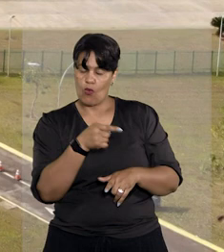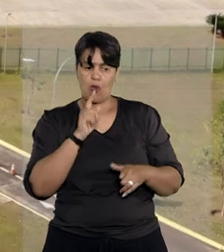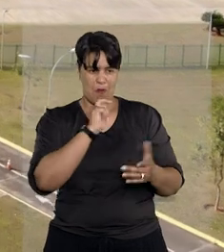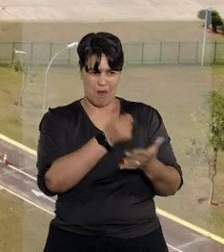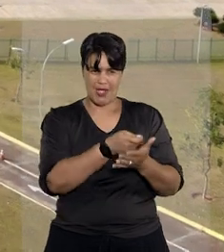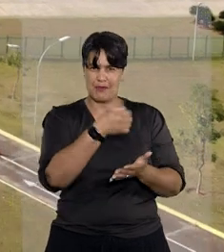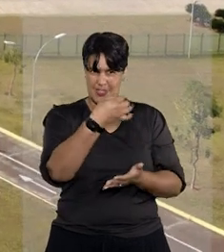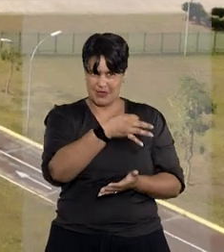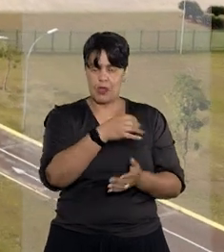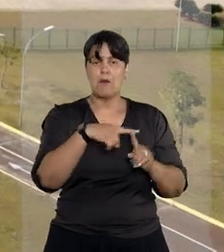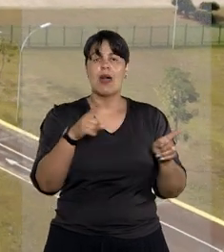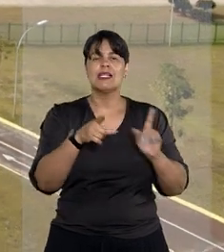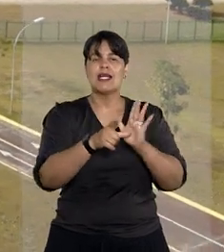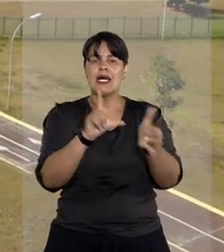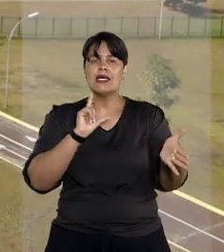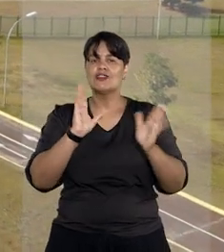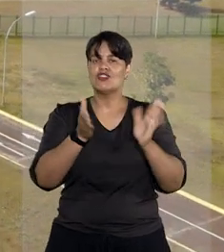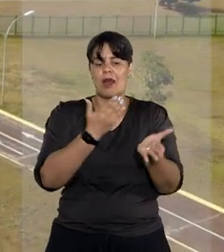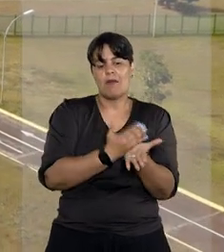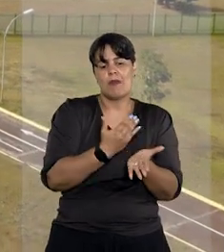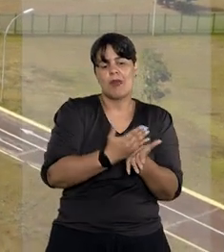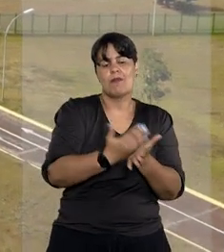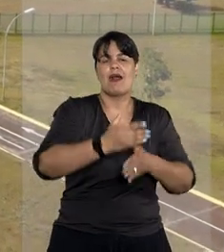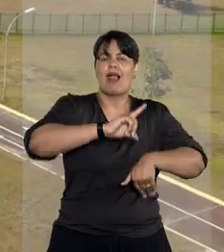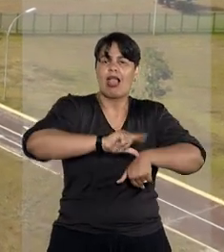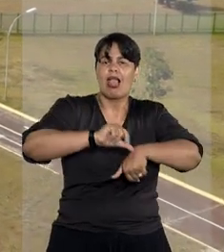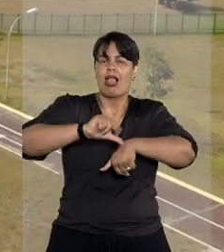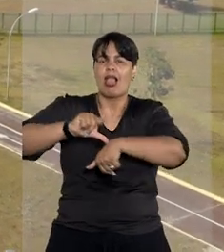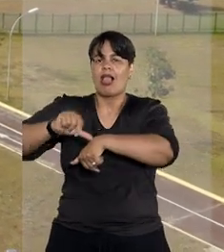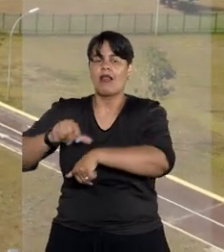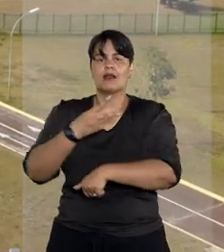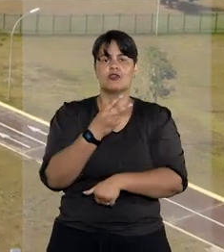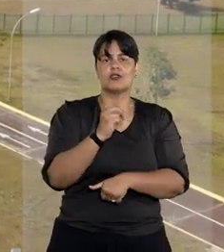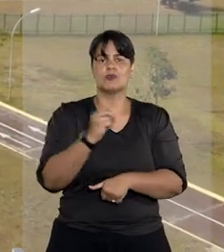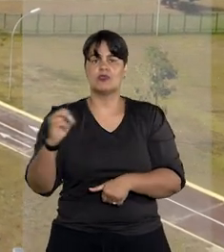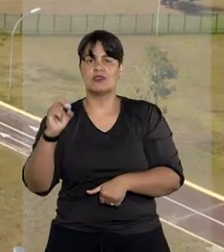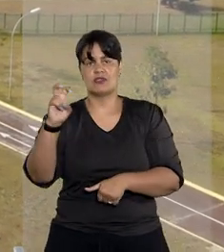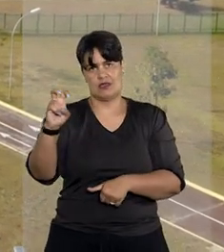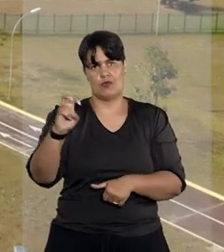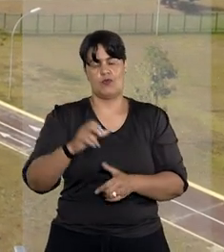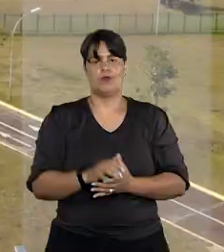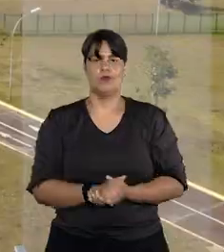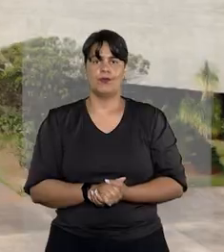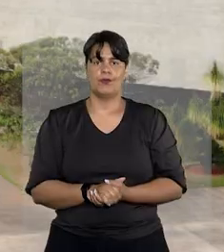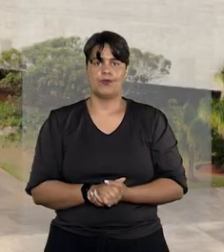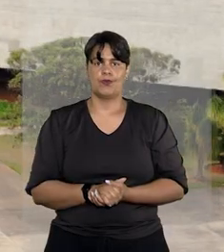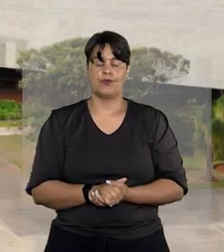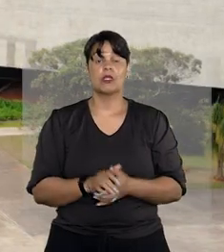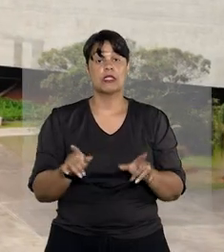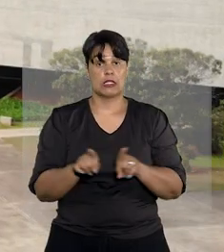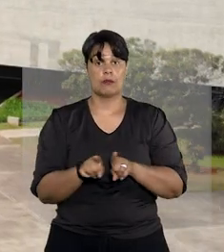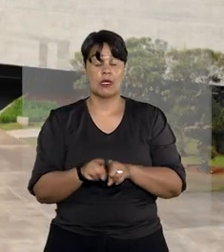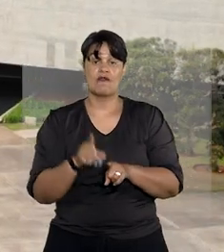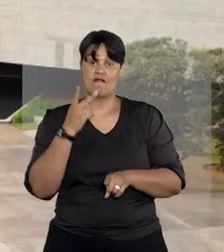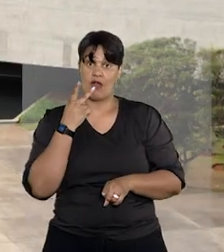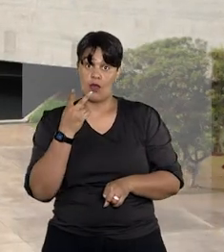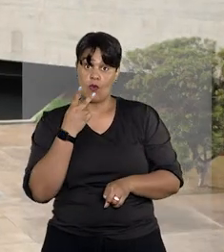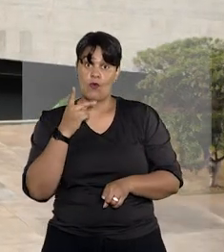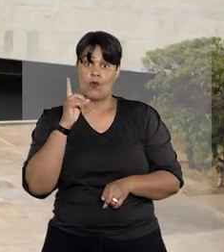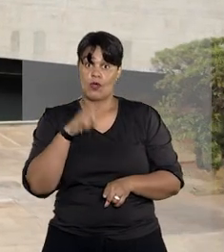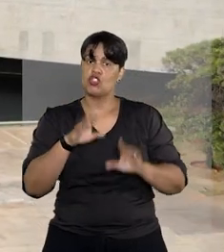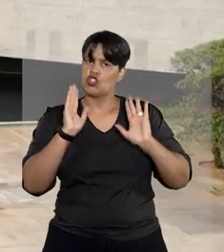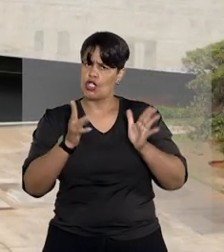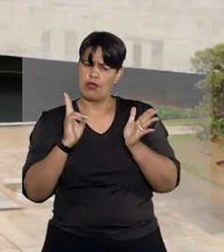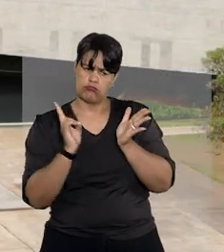pagamentos vinham atrasando desde 2005, anos antes da crise sanitária mundial. Afirmou também ter feito a